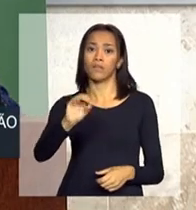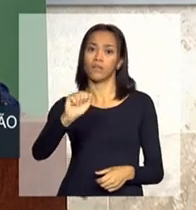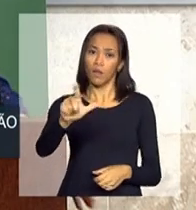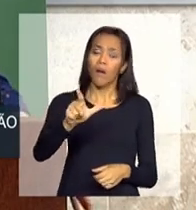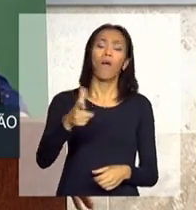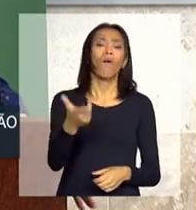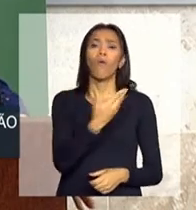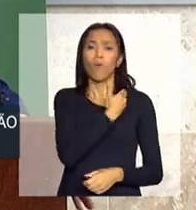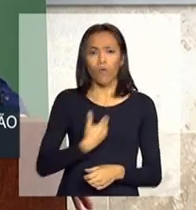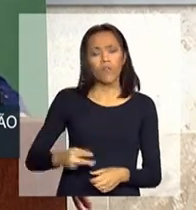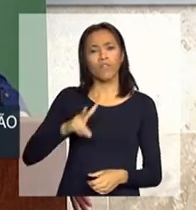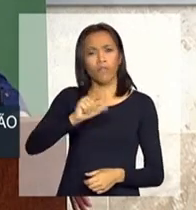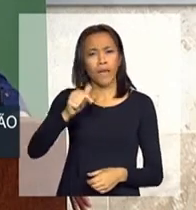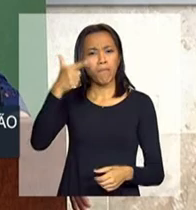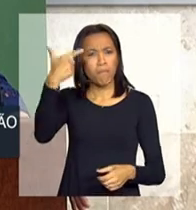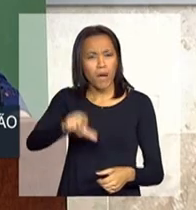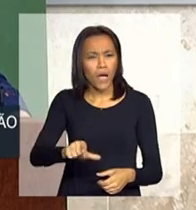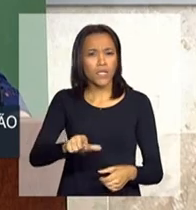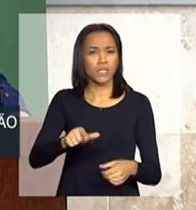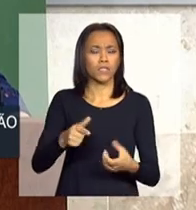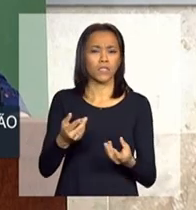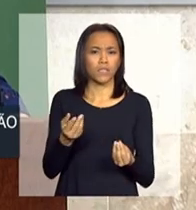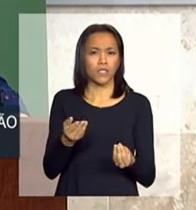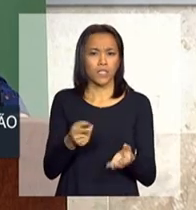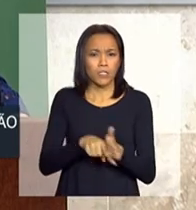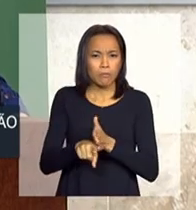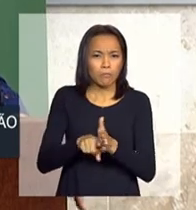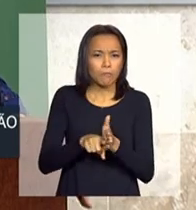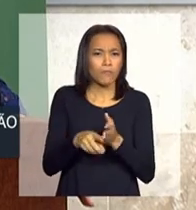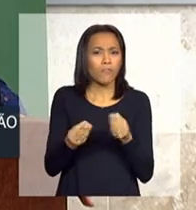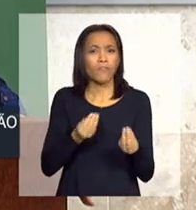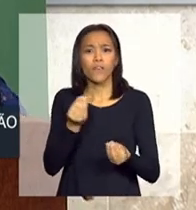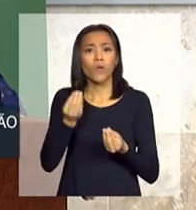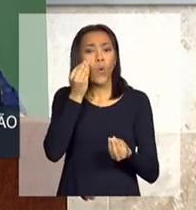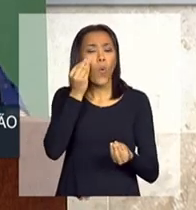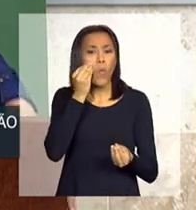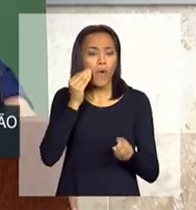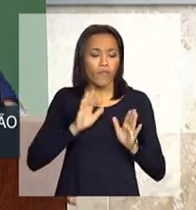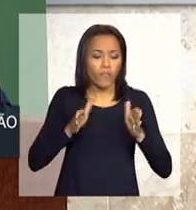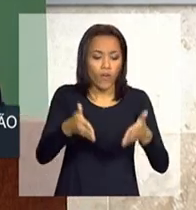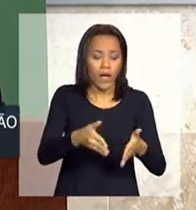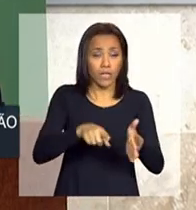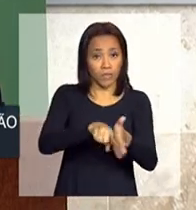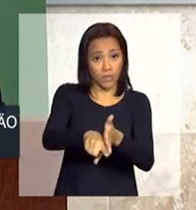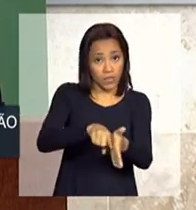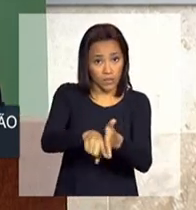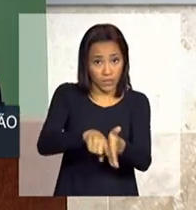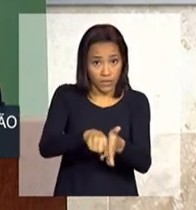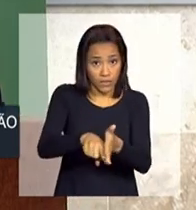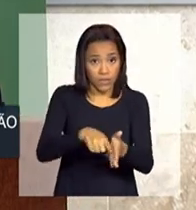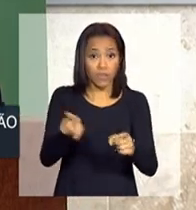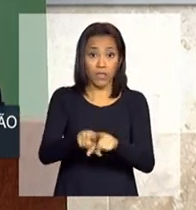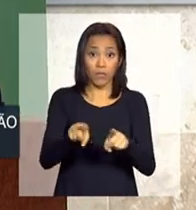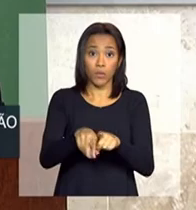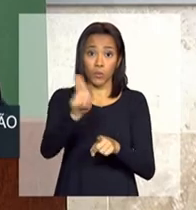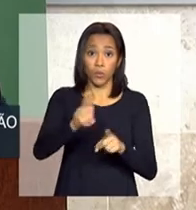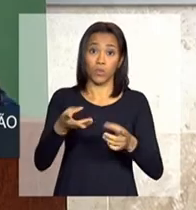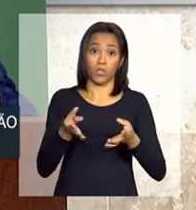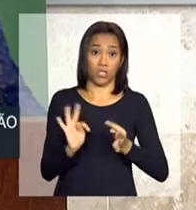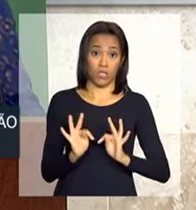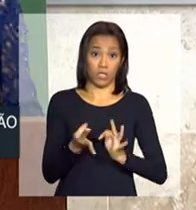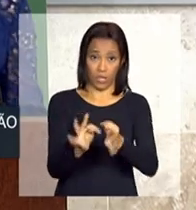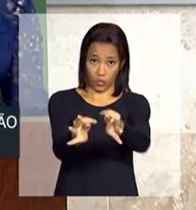aprofundar na questão também da inovação, da pesquisa e da tecnologia e